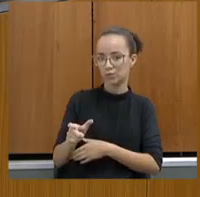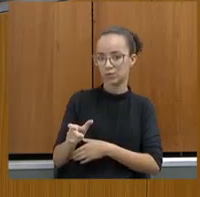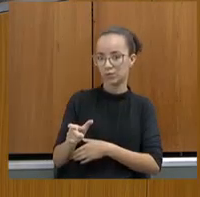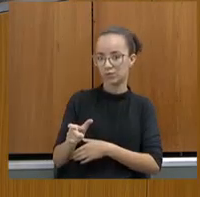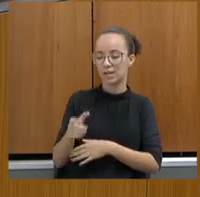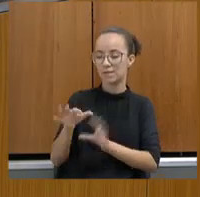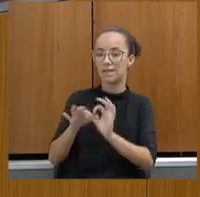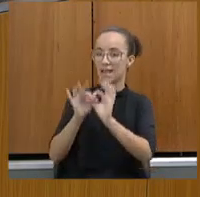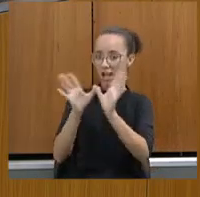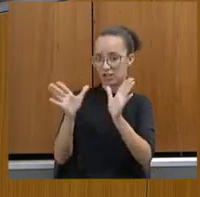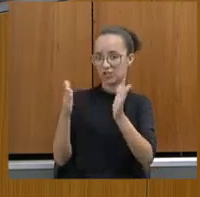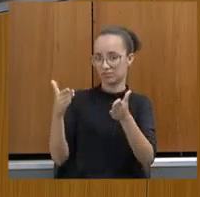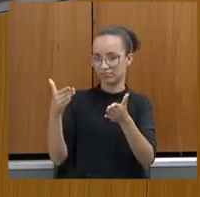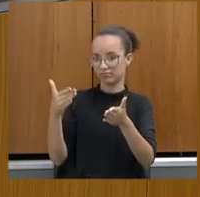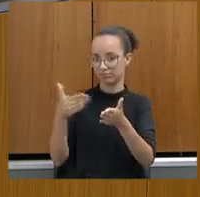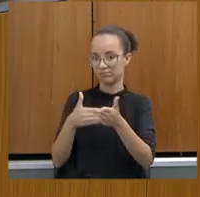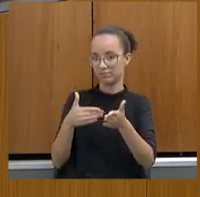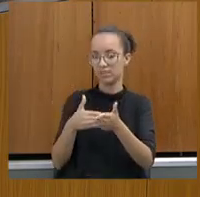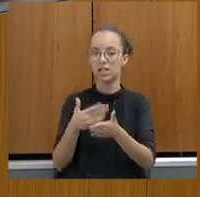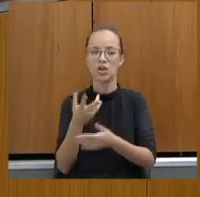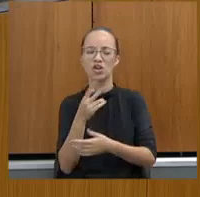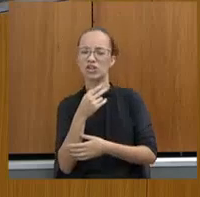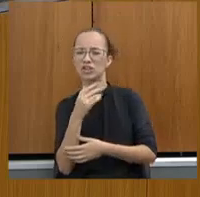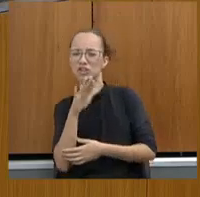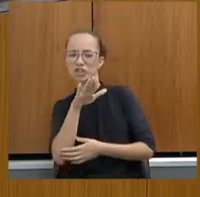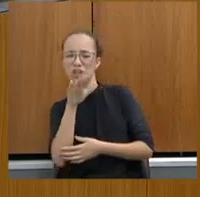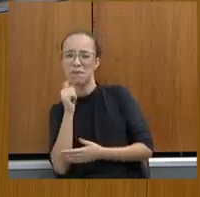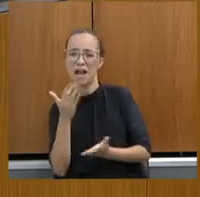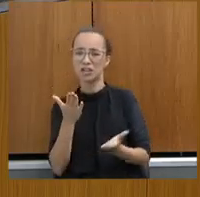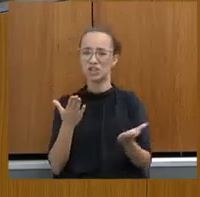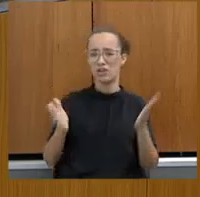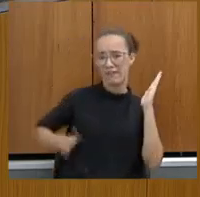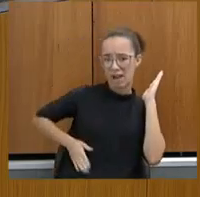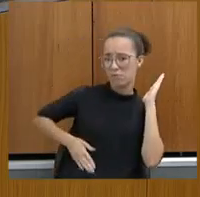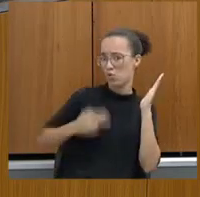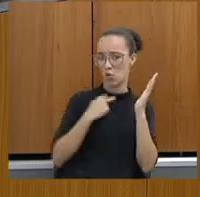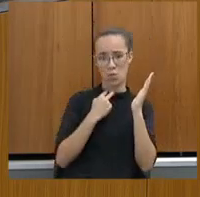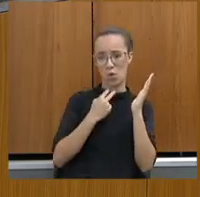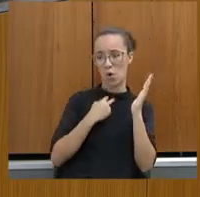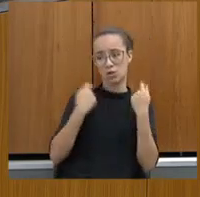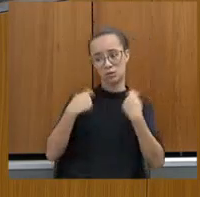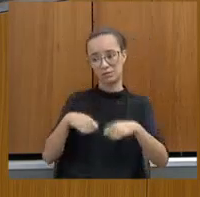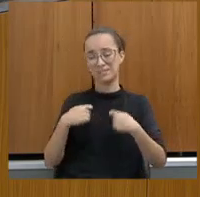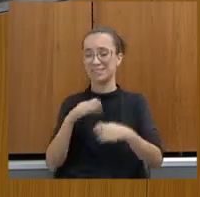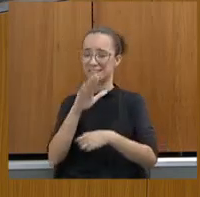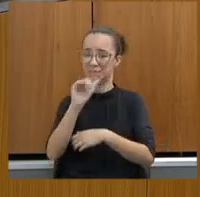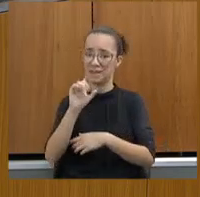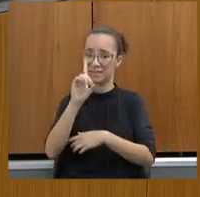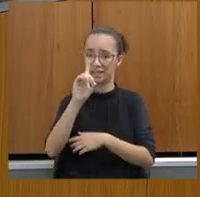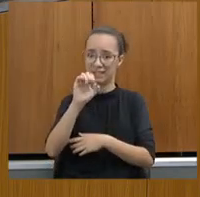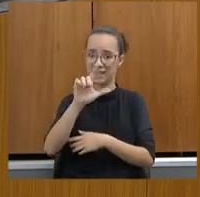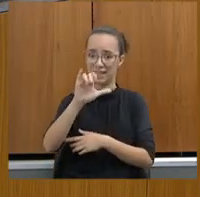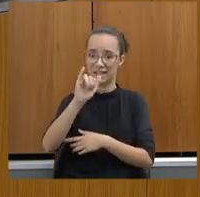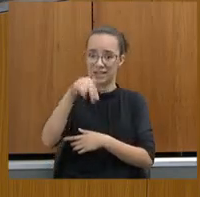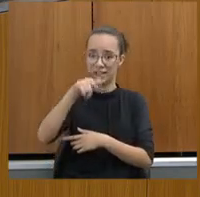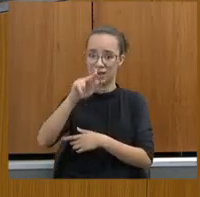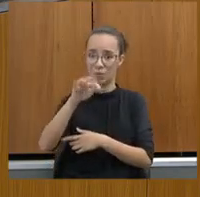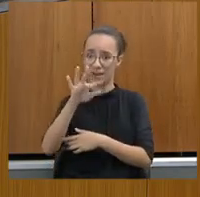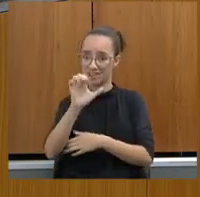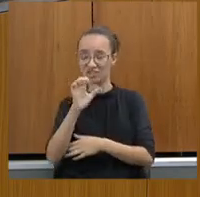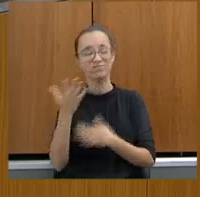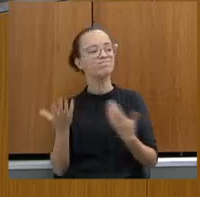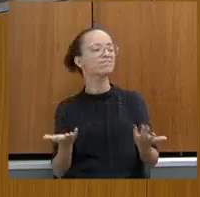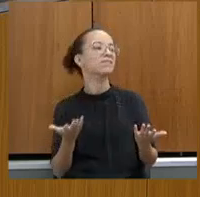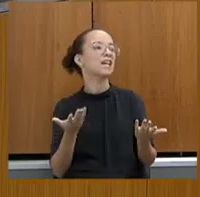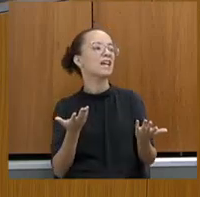Você também não pode chamar de vagabundo, pode chamar de criminoso, você tem que chamar de cidadão delinquente, como antes. Mas, secretário, a coisa